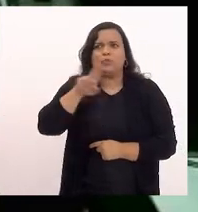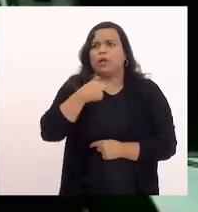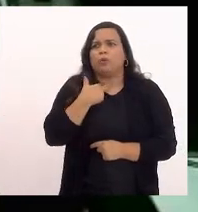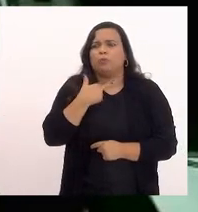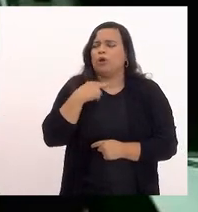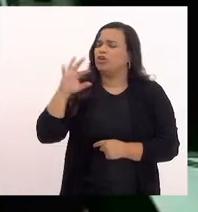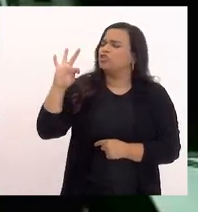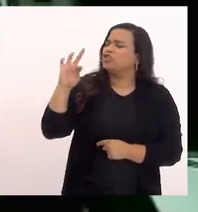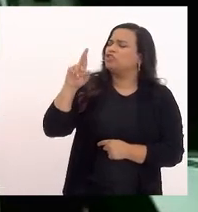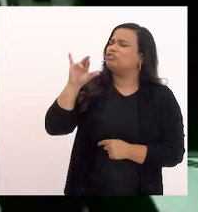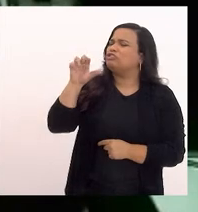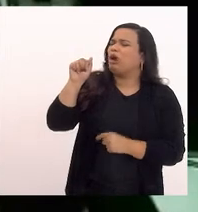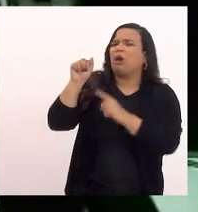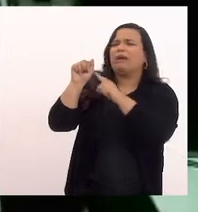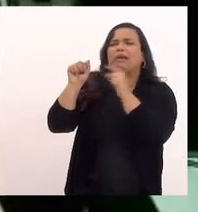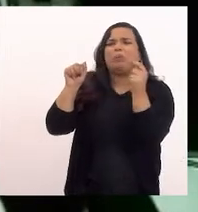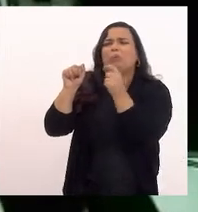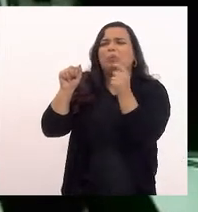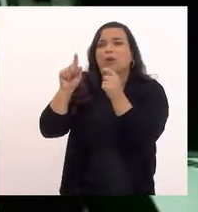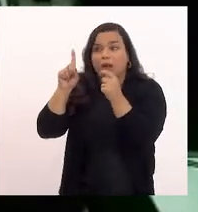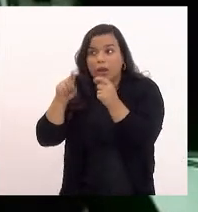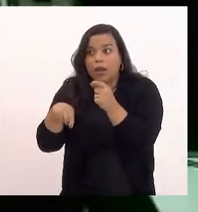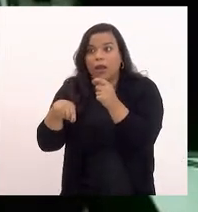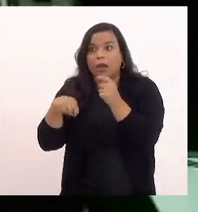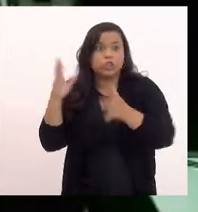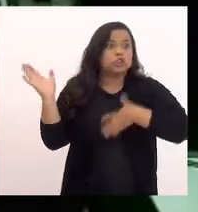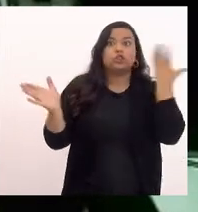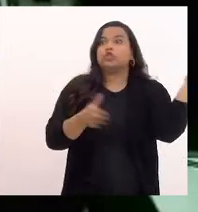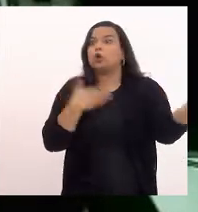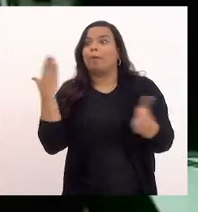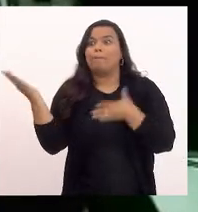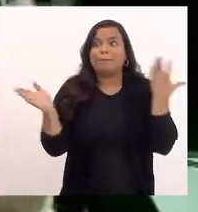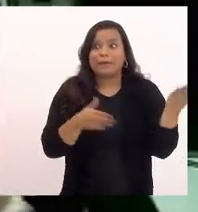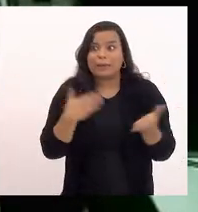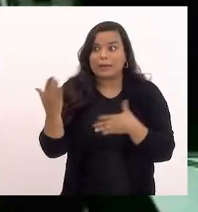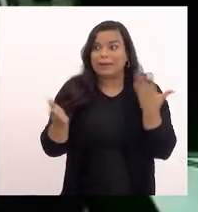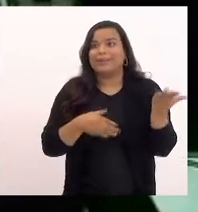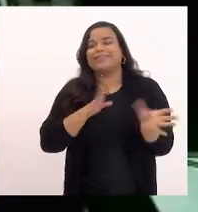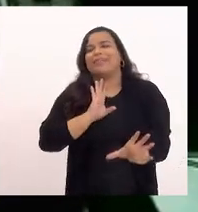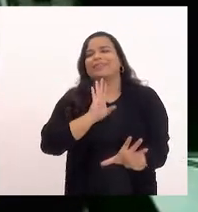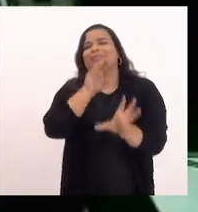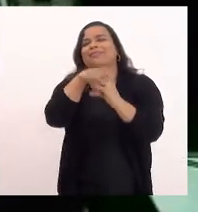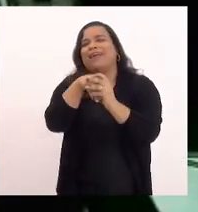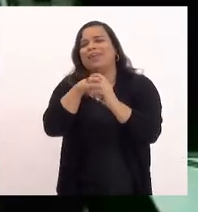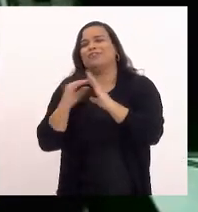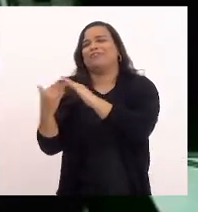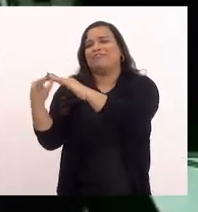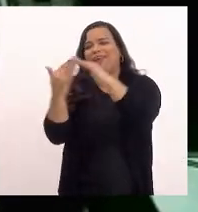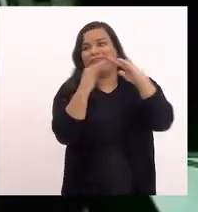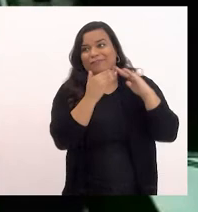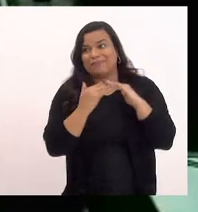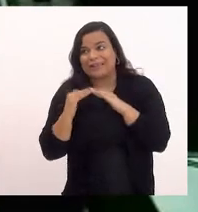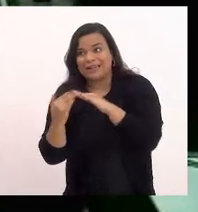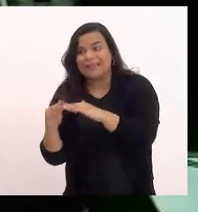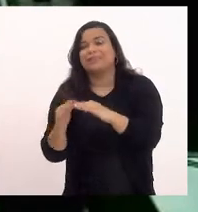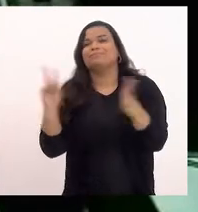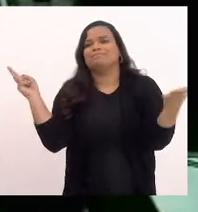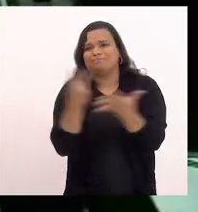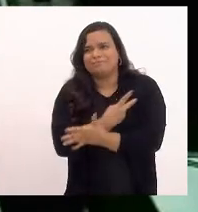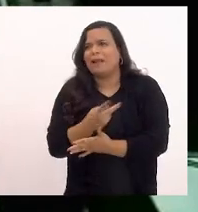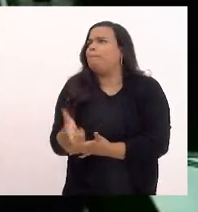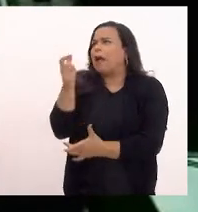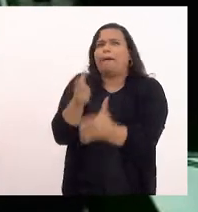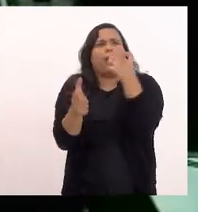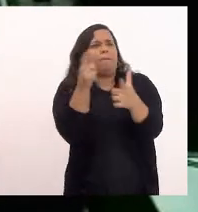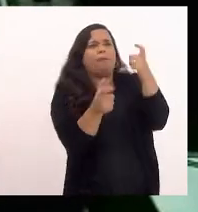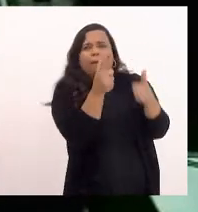tenta de alguma forma surpreender varejistas de drogas dentro das favelas e muitas vezes essa ação é